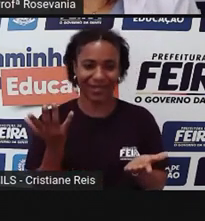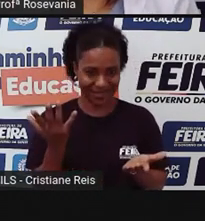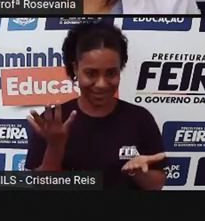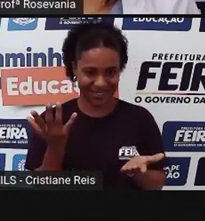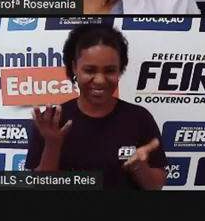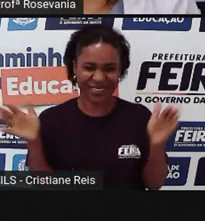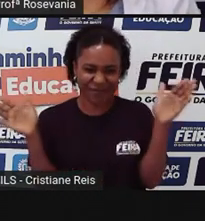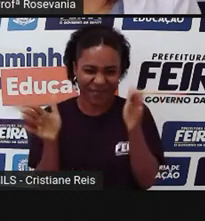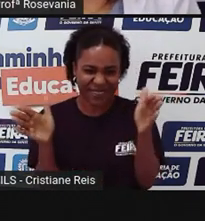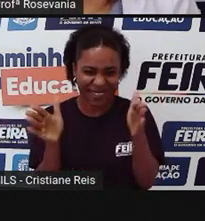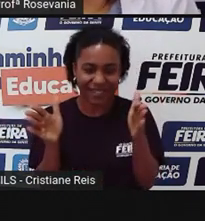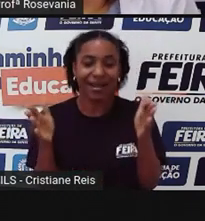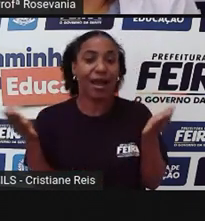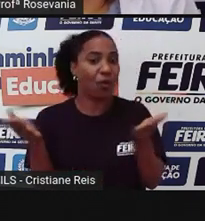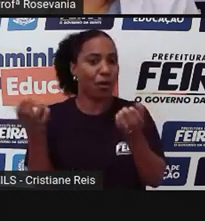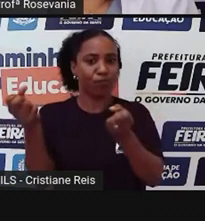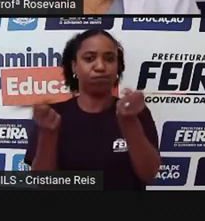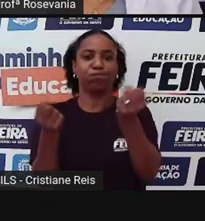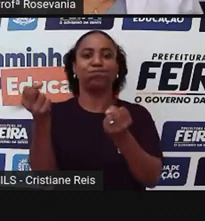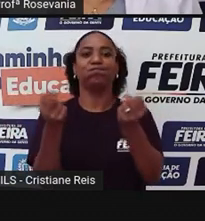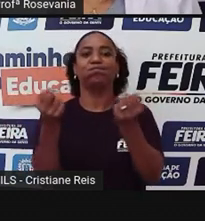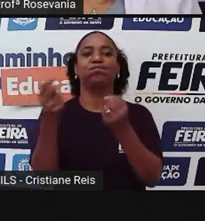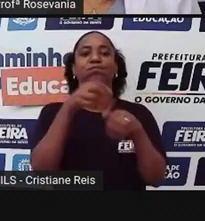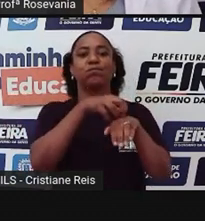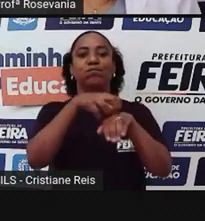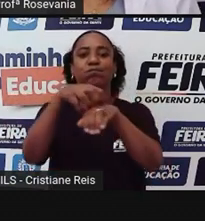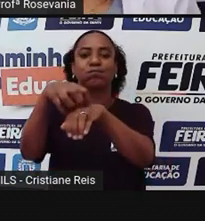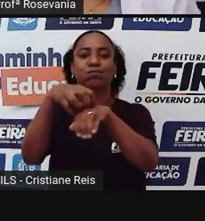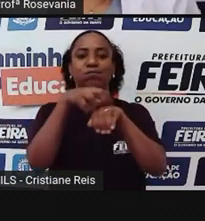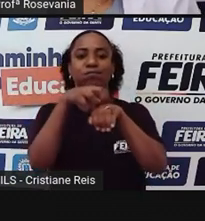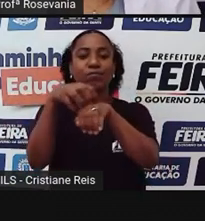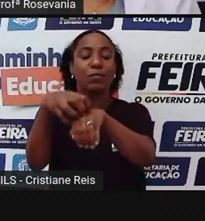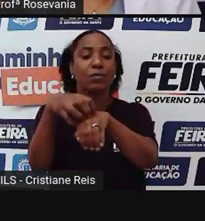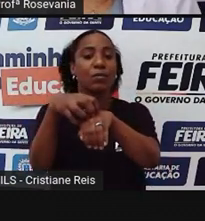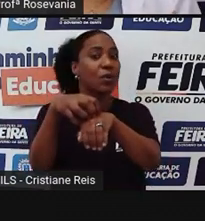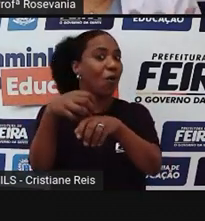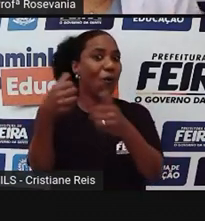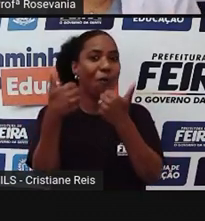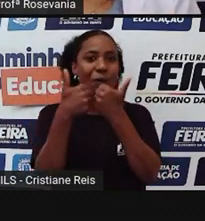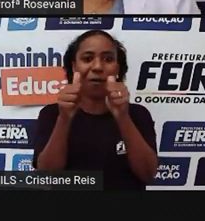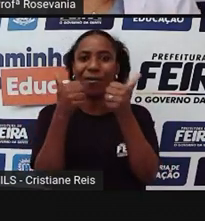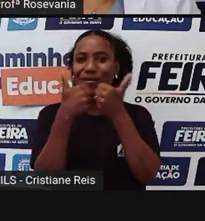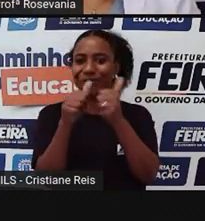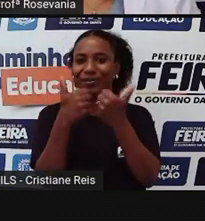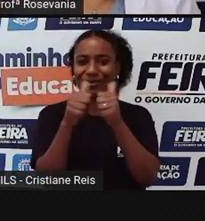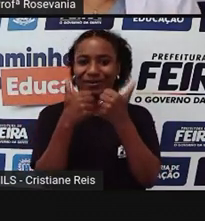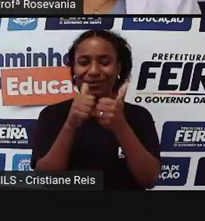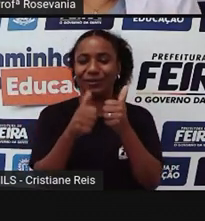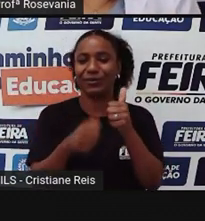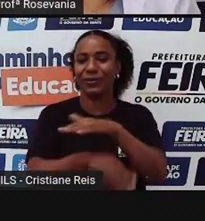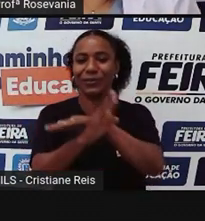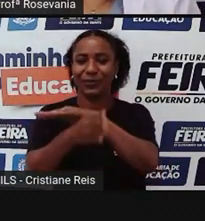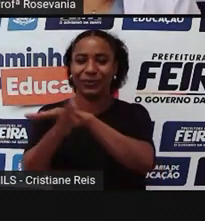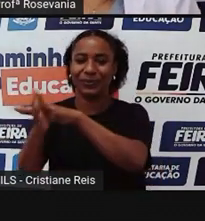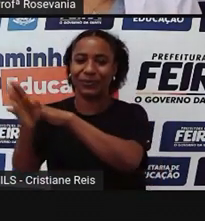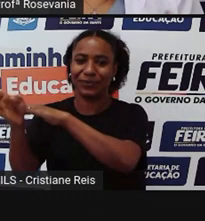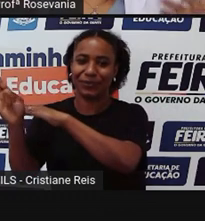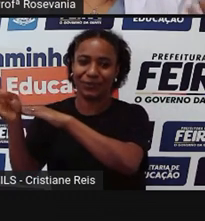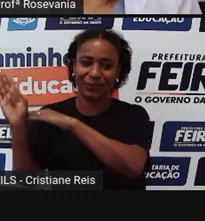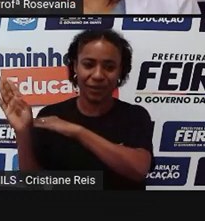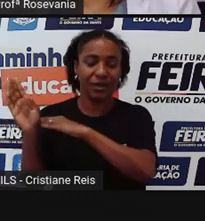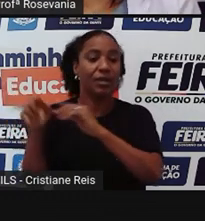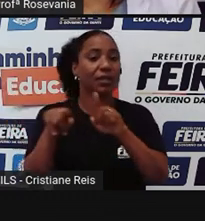todos os bairros da cidade ao centro. E temos também os transportes alternativos, né, que são as vans.